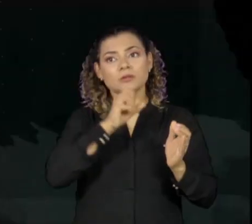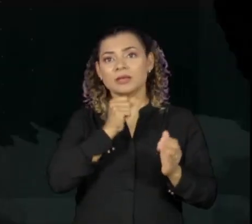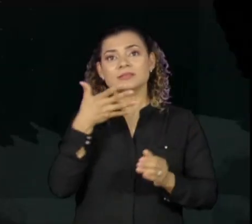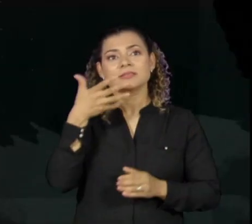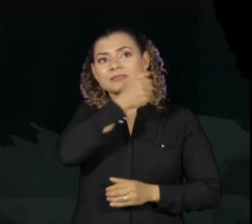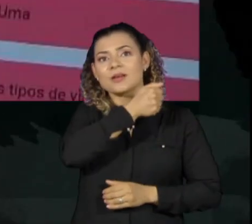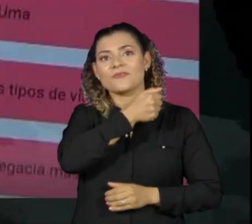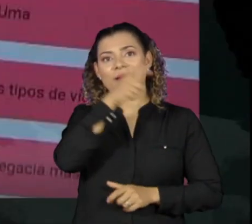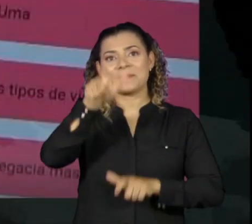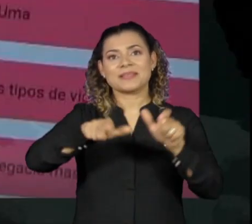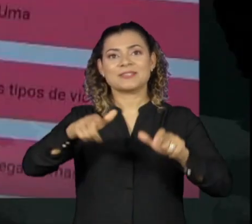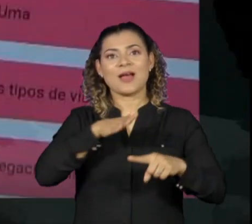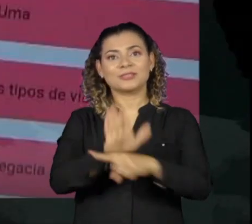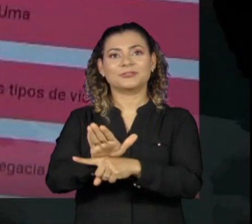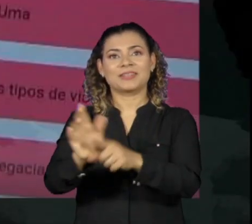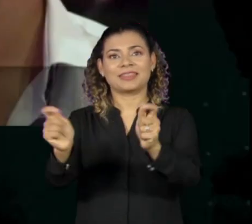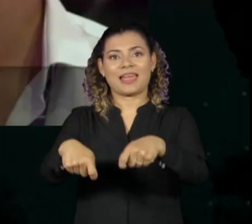uma vida.